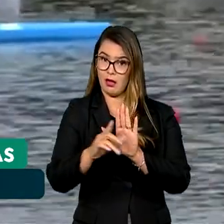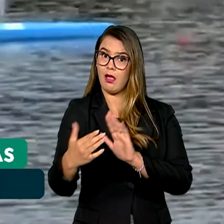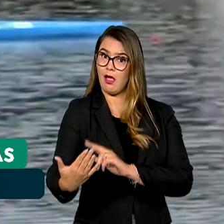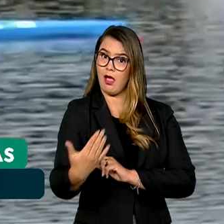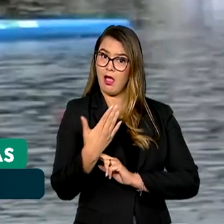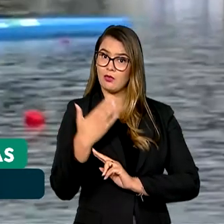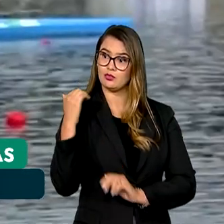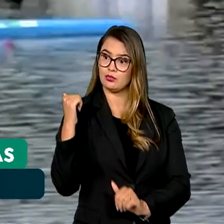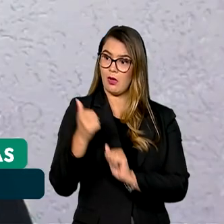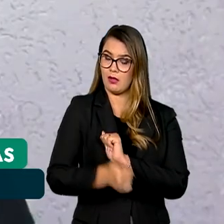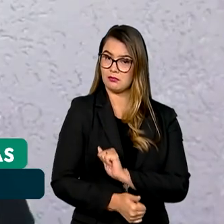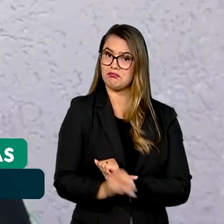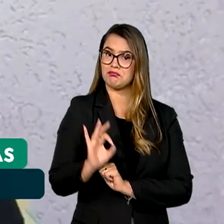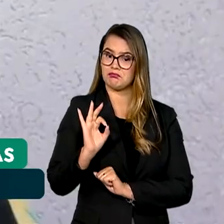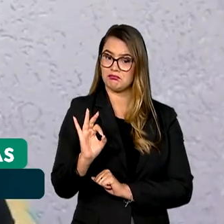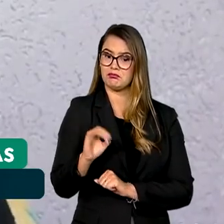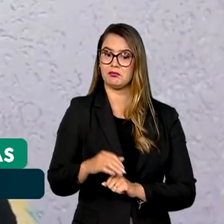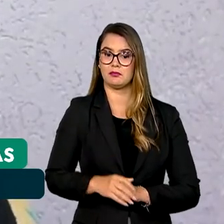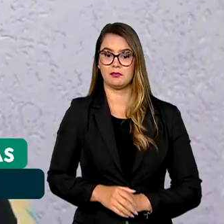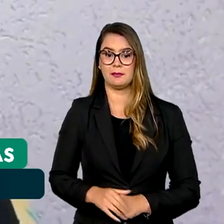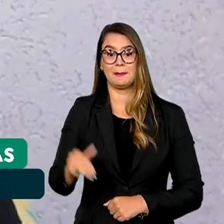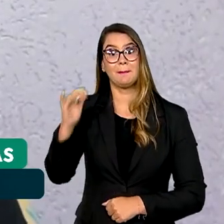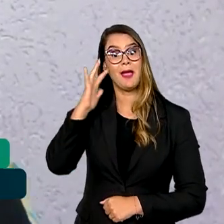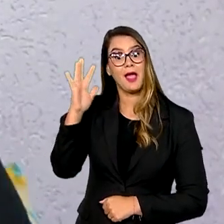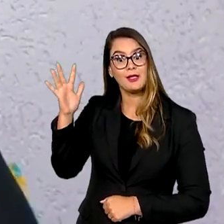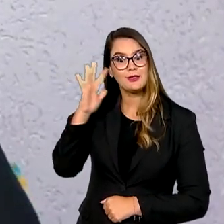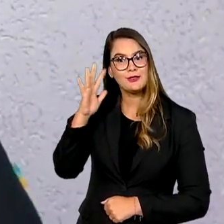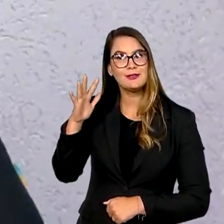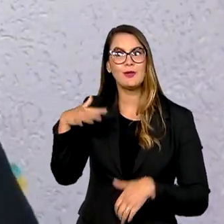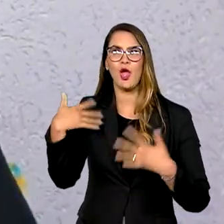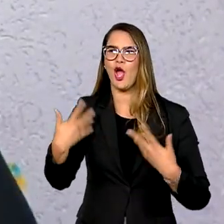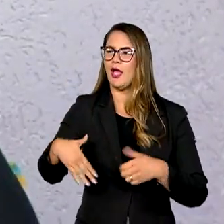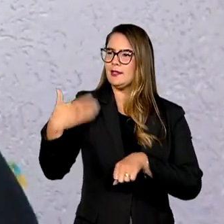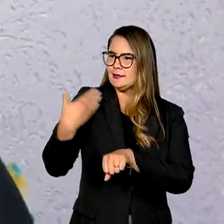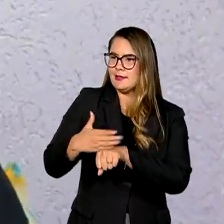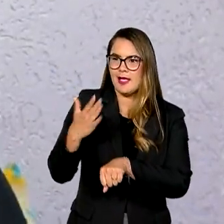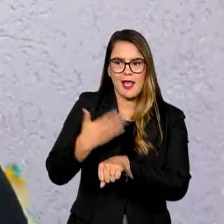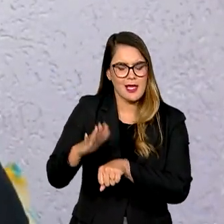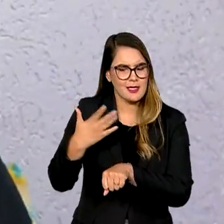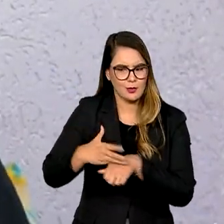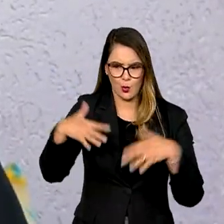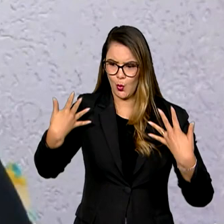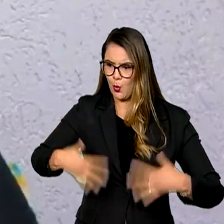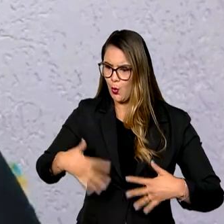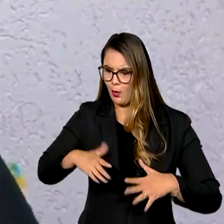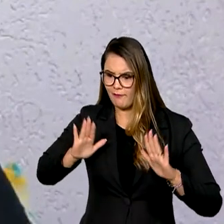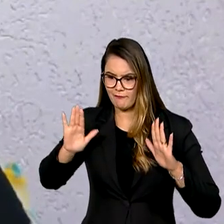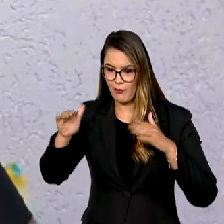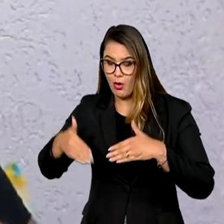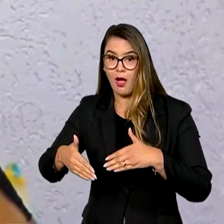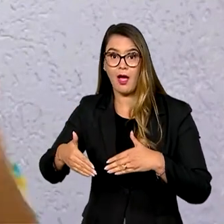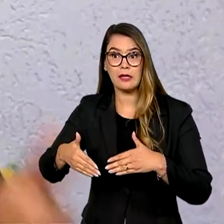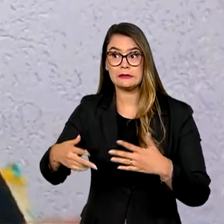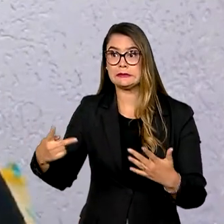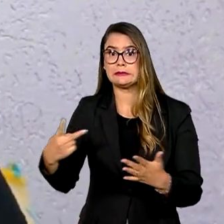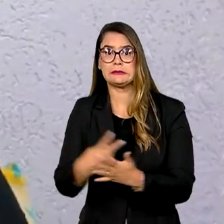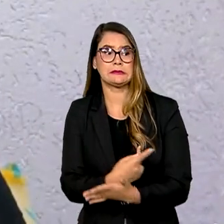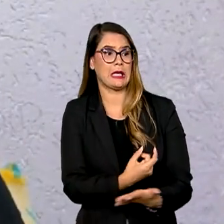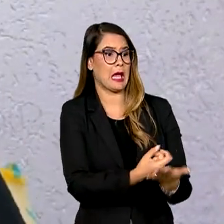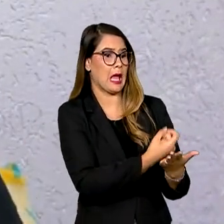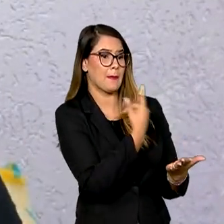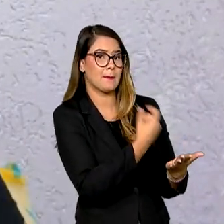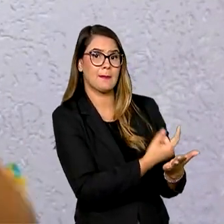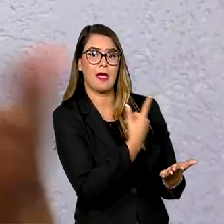atletas de alto desempenho. Imagina, nossa treinei, super focada, aí acaba acontecendo alguma coisa, tomei um